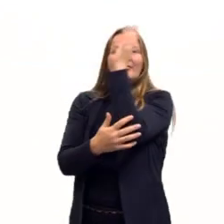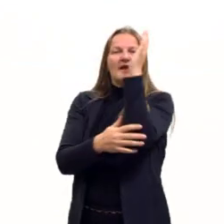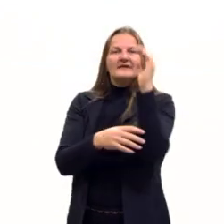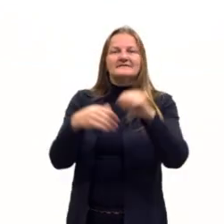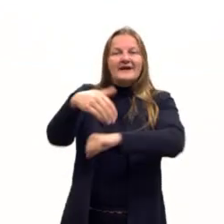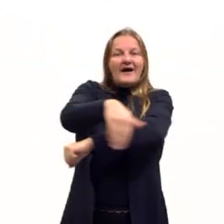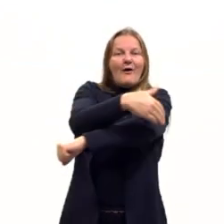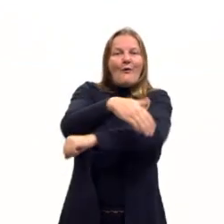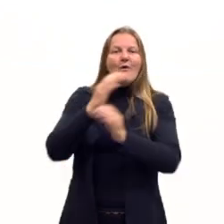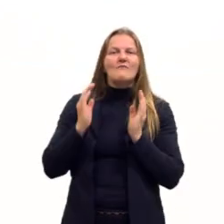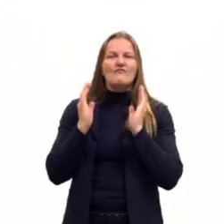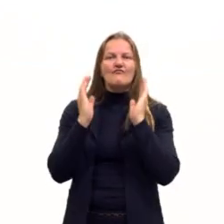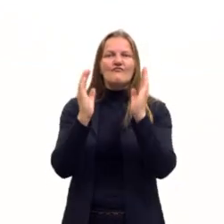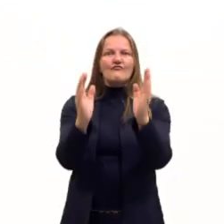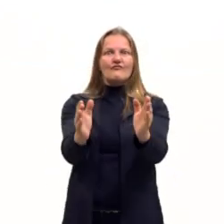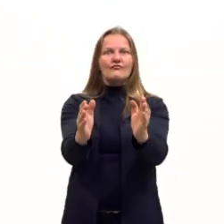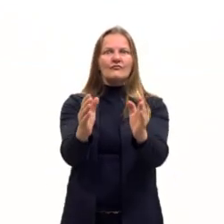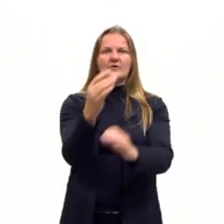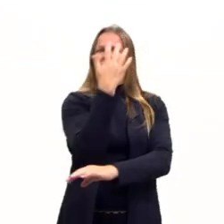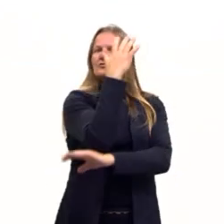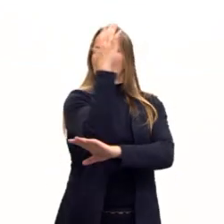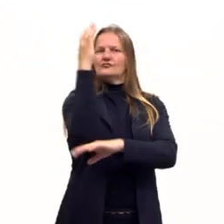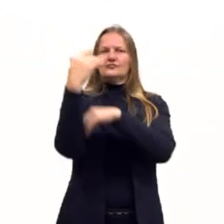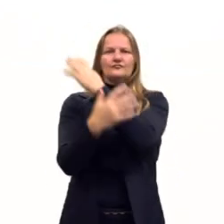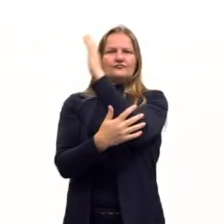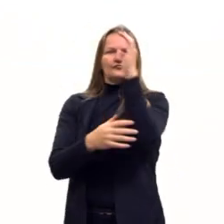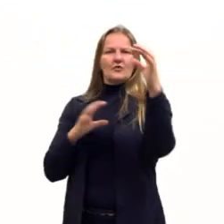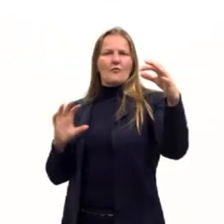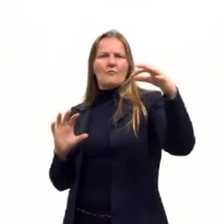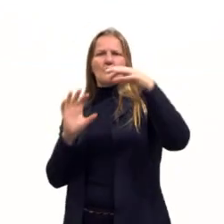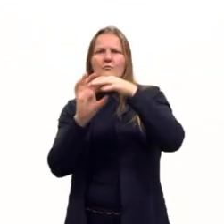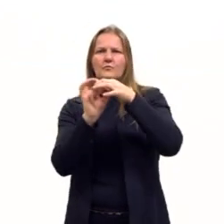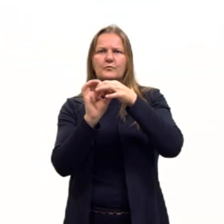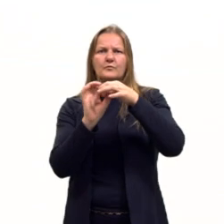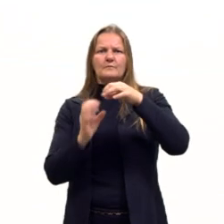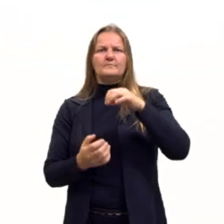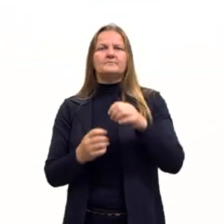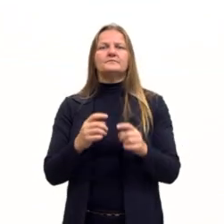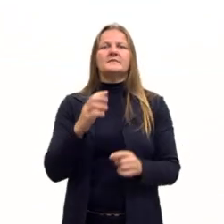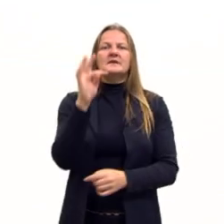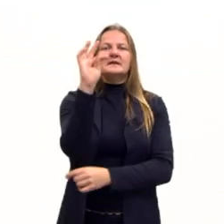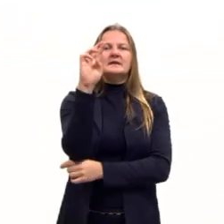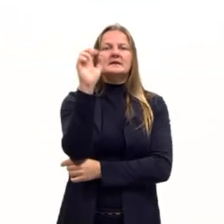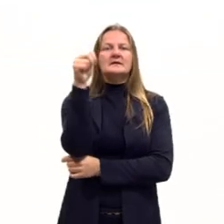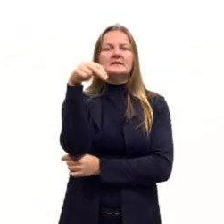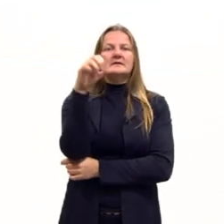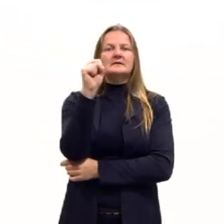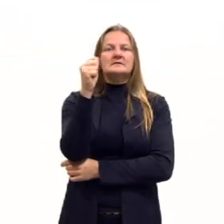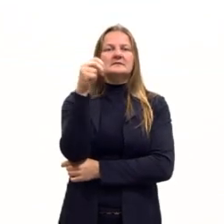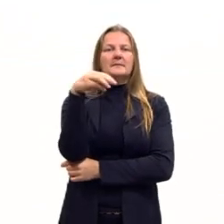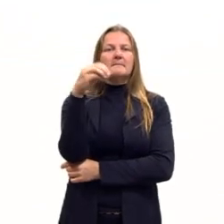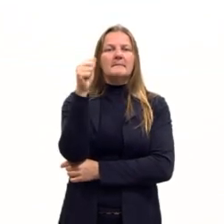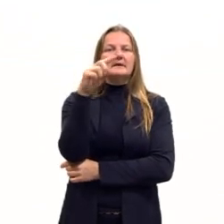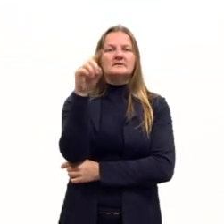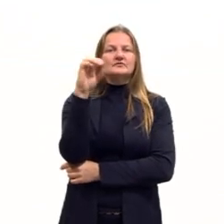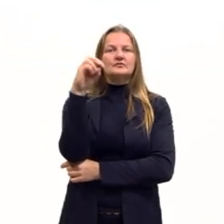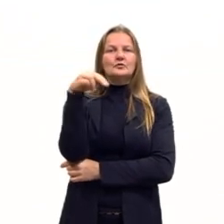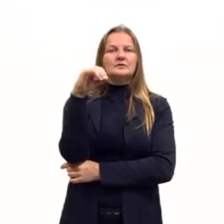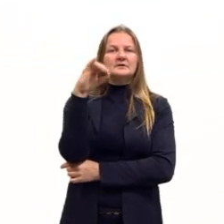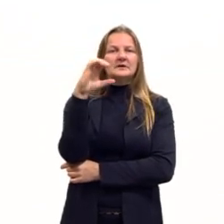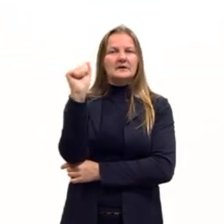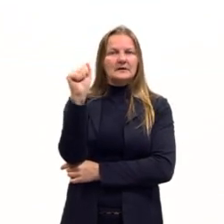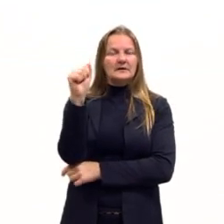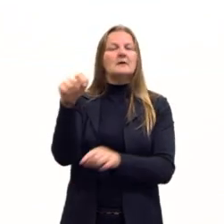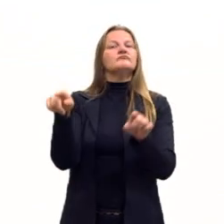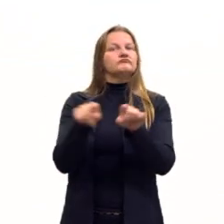rodovias, né, que vai ligar o Brasil, vai escoar a produção, tá, gurizada? O que que acontece?